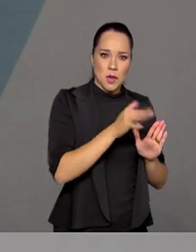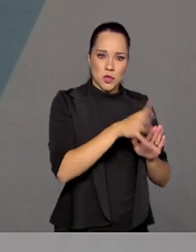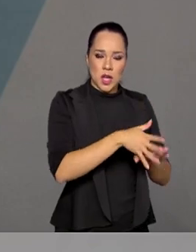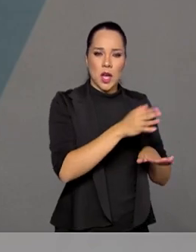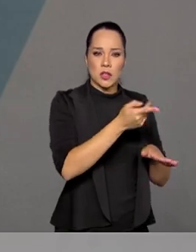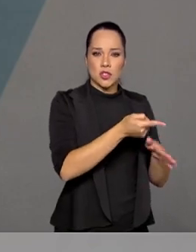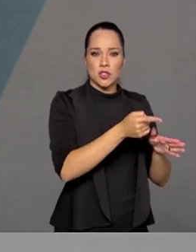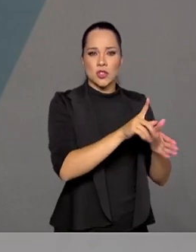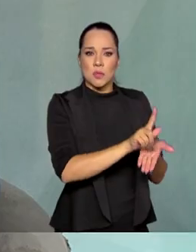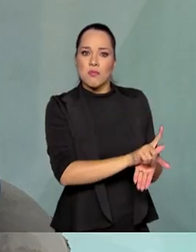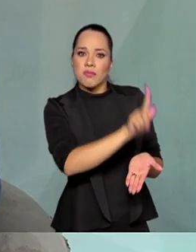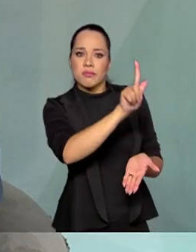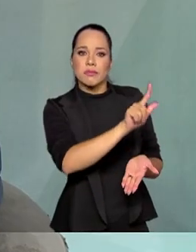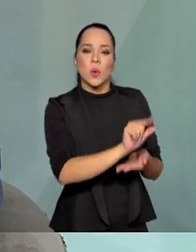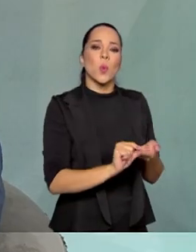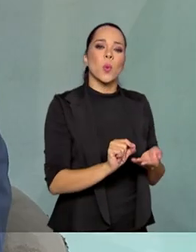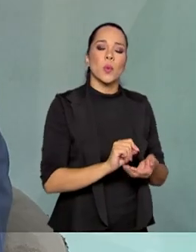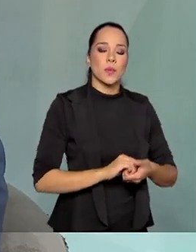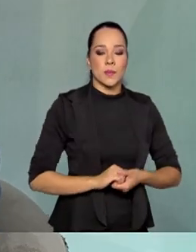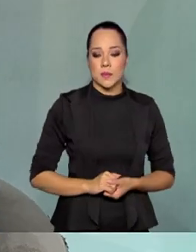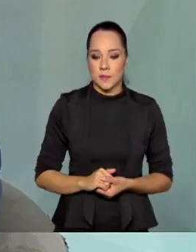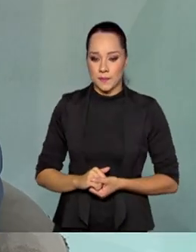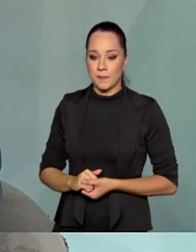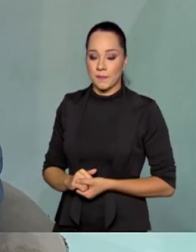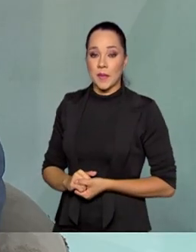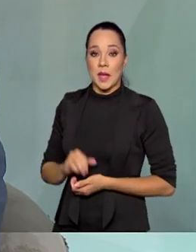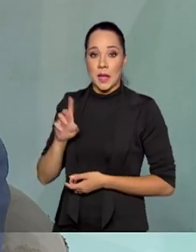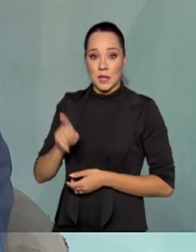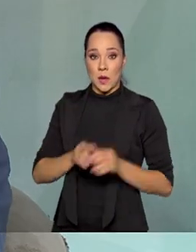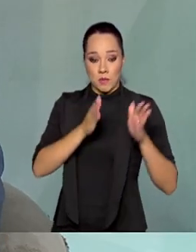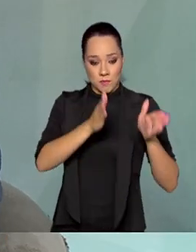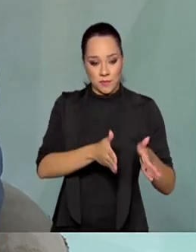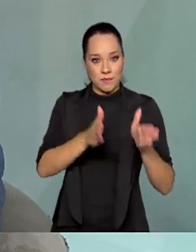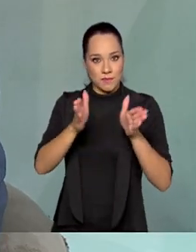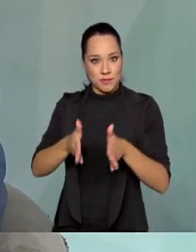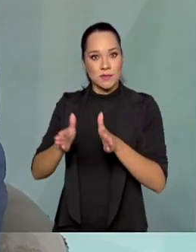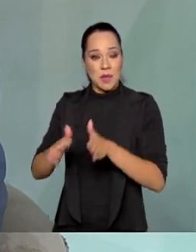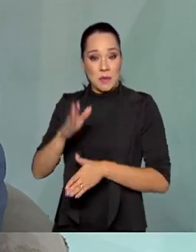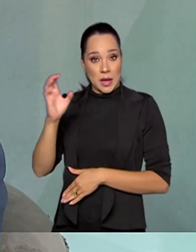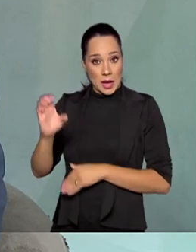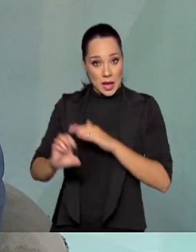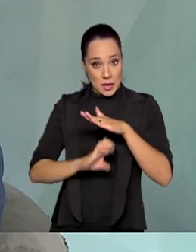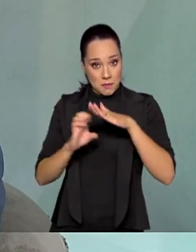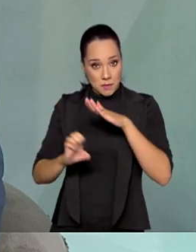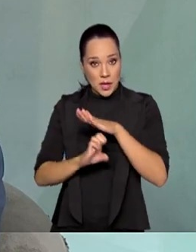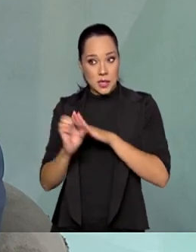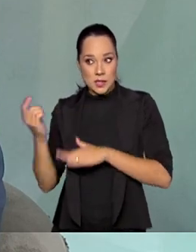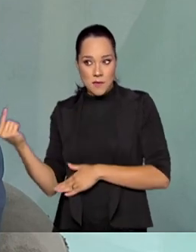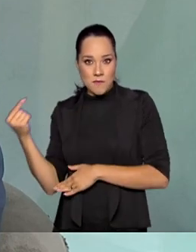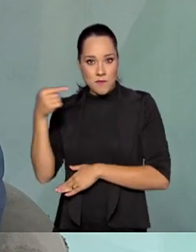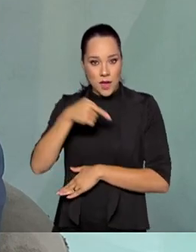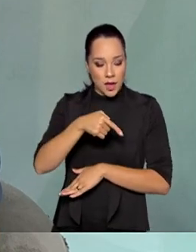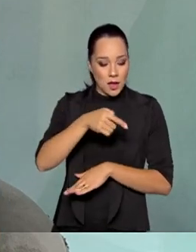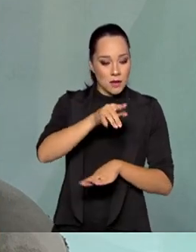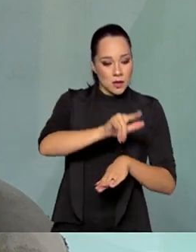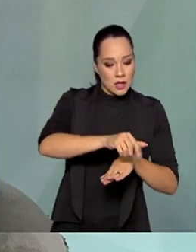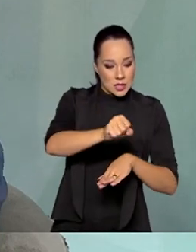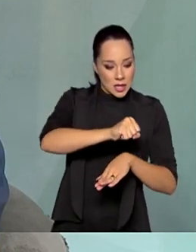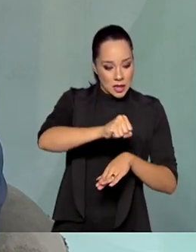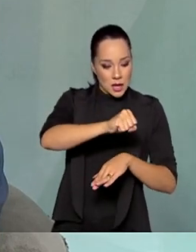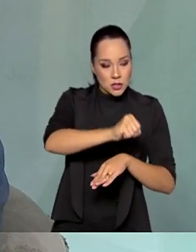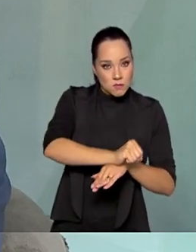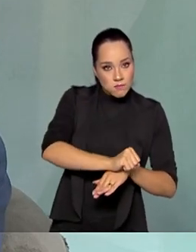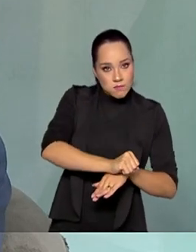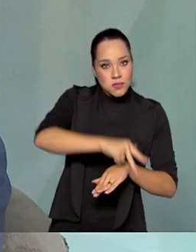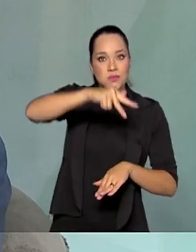lançamento de um artefato? Então, são slots de tempo para que a empresa venha, faça lançamento de satélite com o